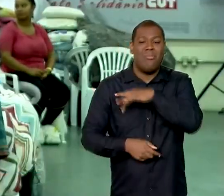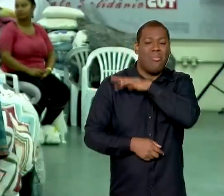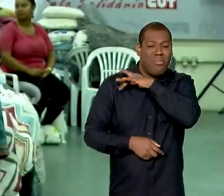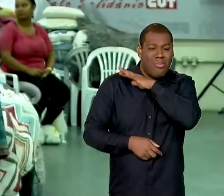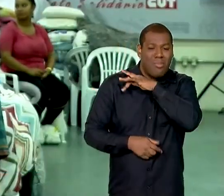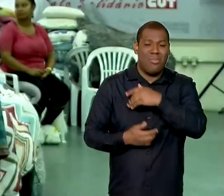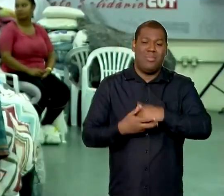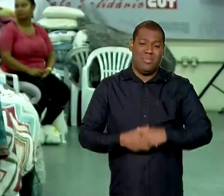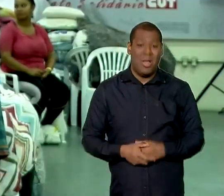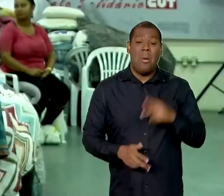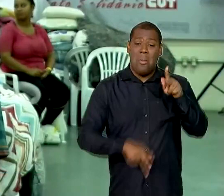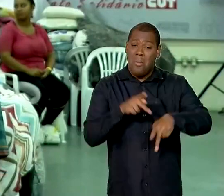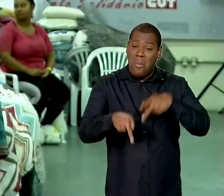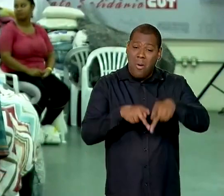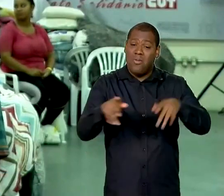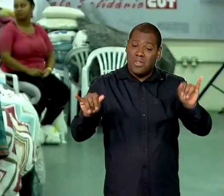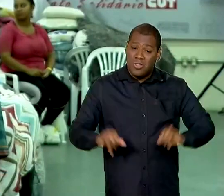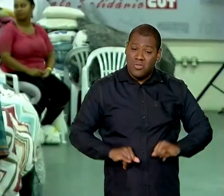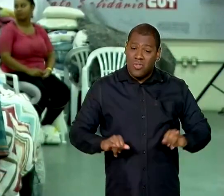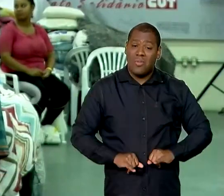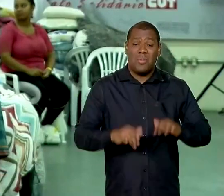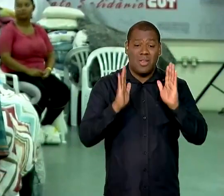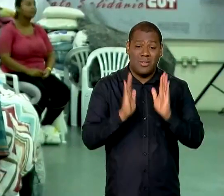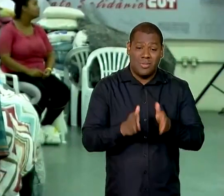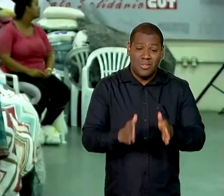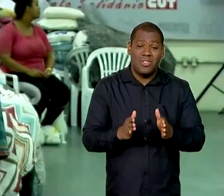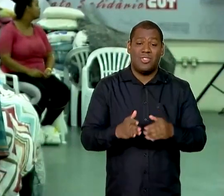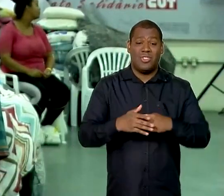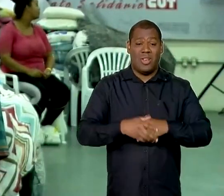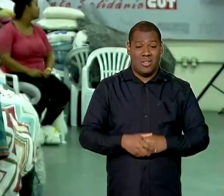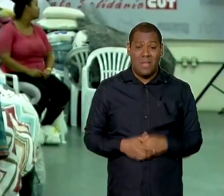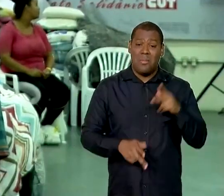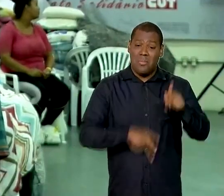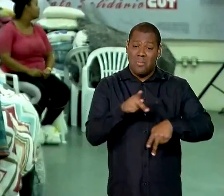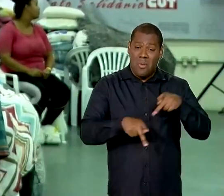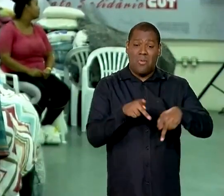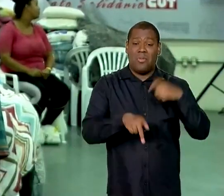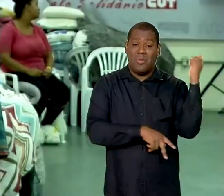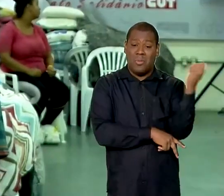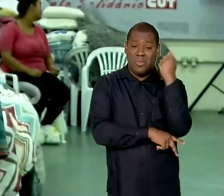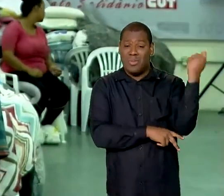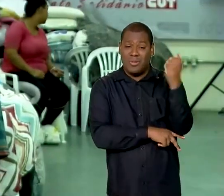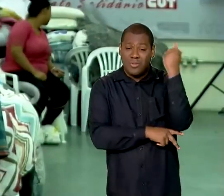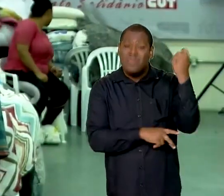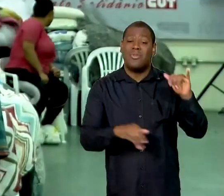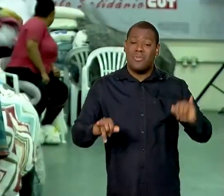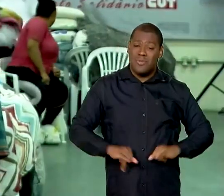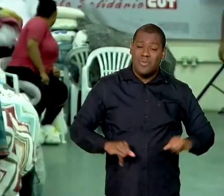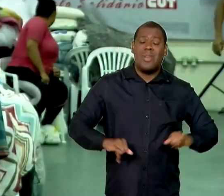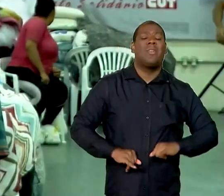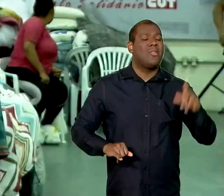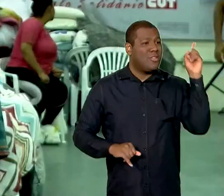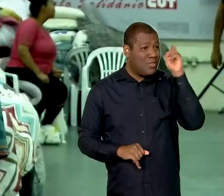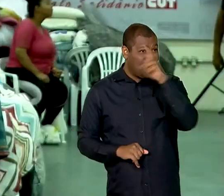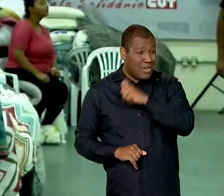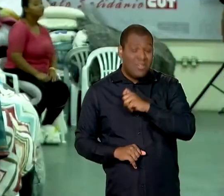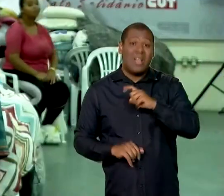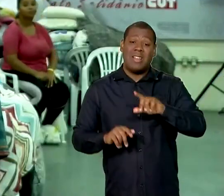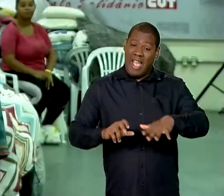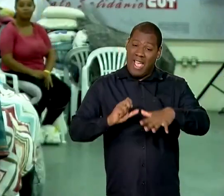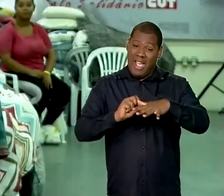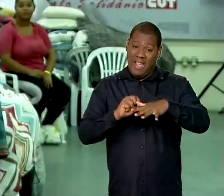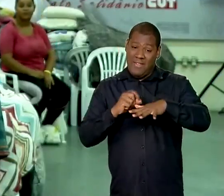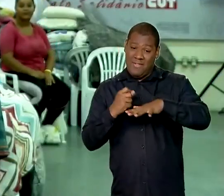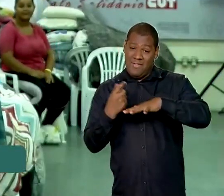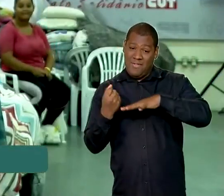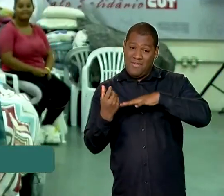complexo e complicado, onde o nosso povo está sofrendo, está passando por uma série de dificuldades, e as fake news ainda vêm